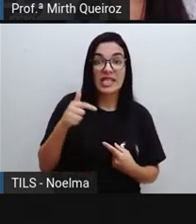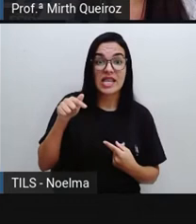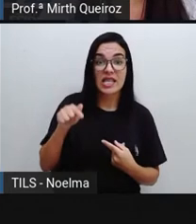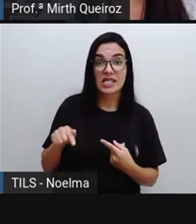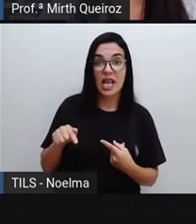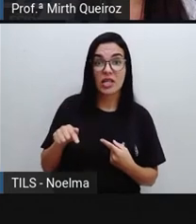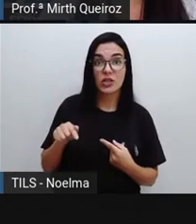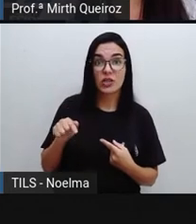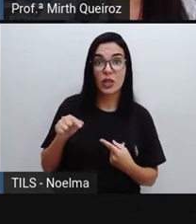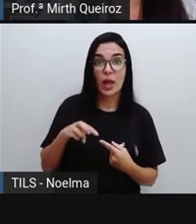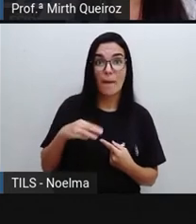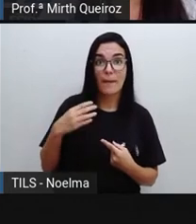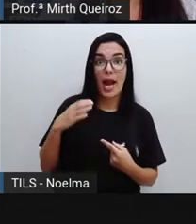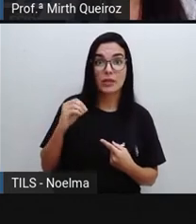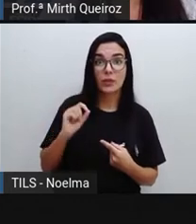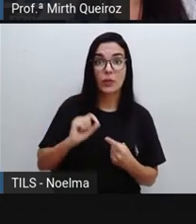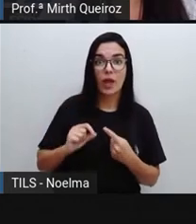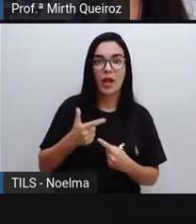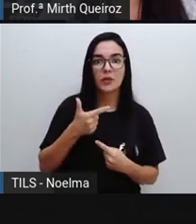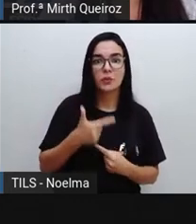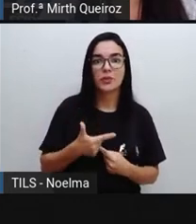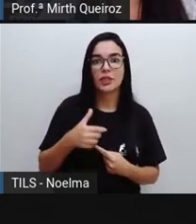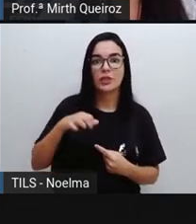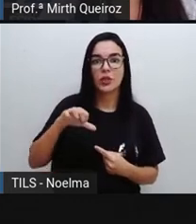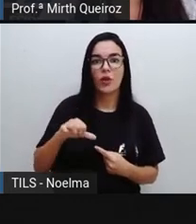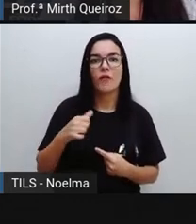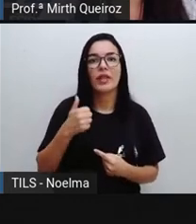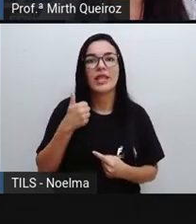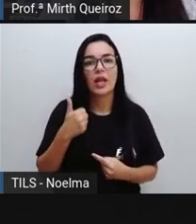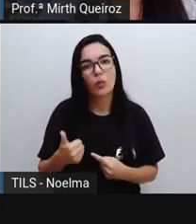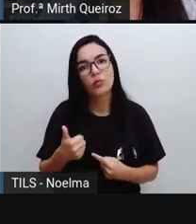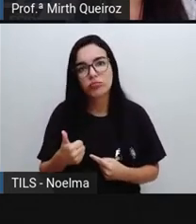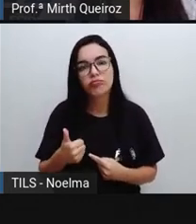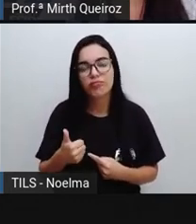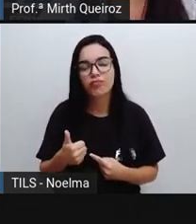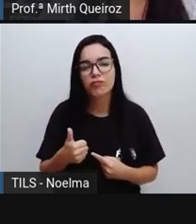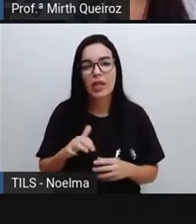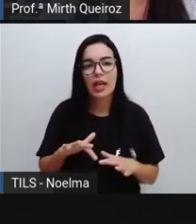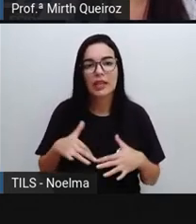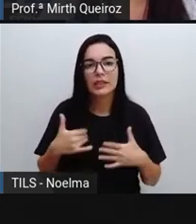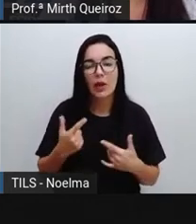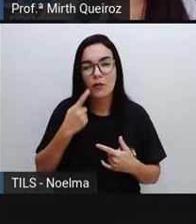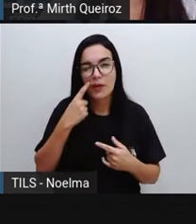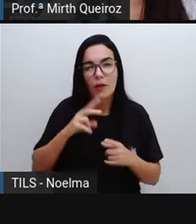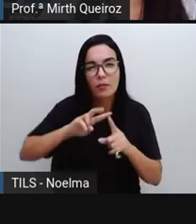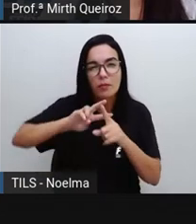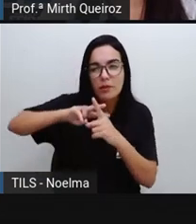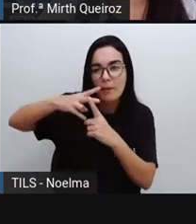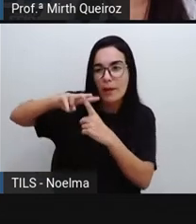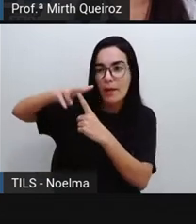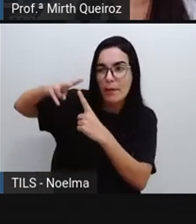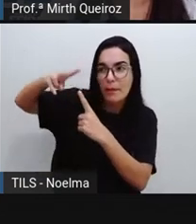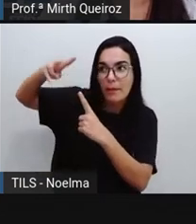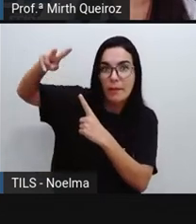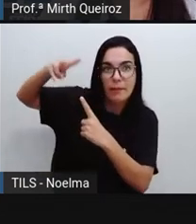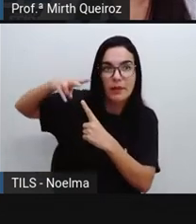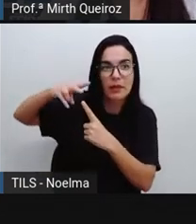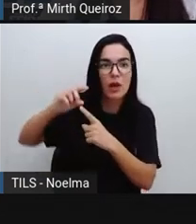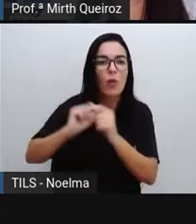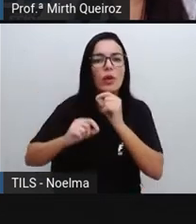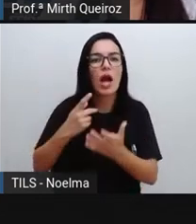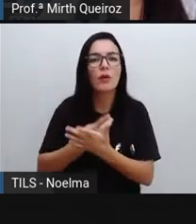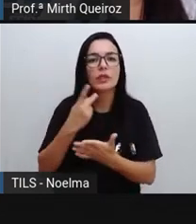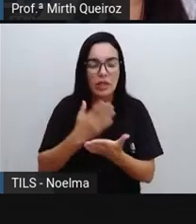dia 17 de março, 291 casos, né? E aí, o que que aconteceu com relação ao início?